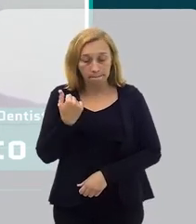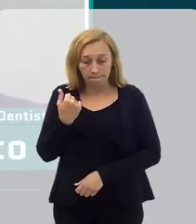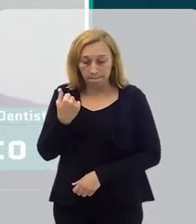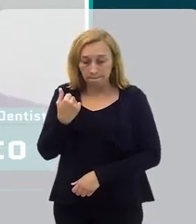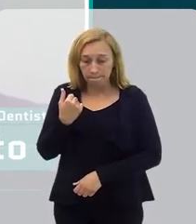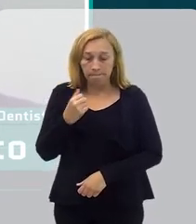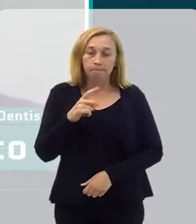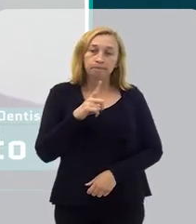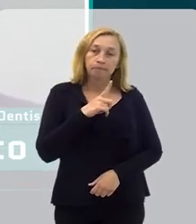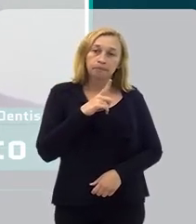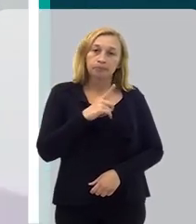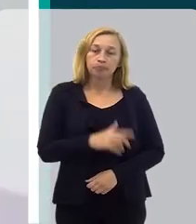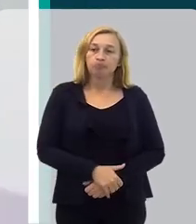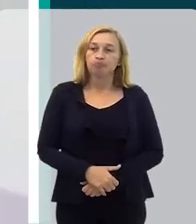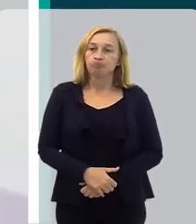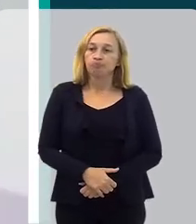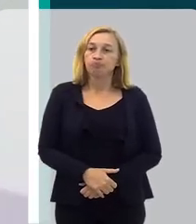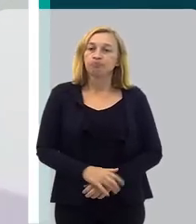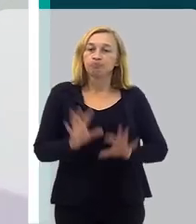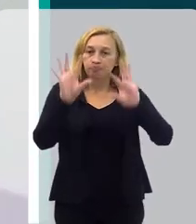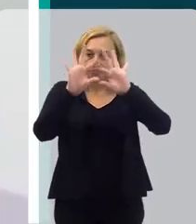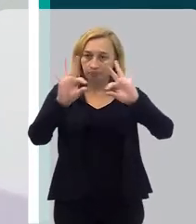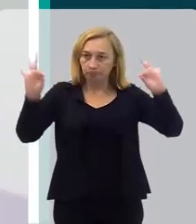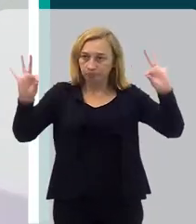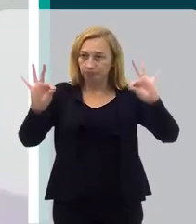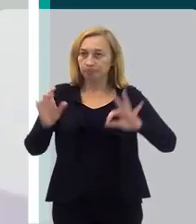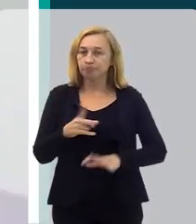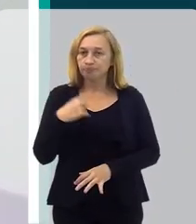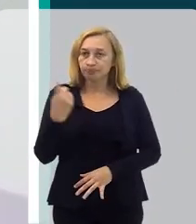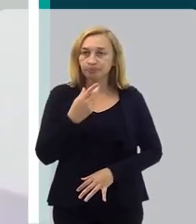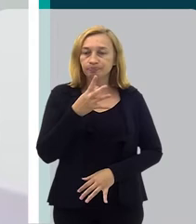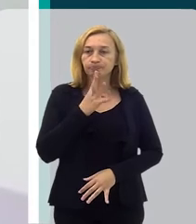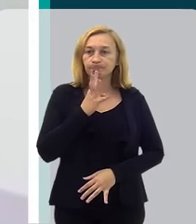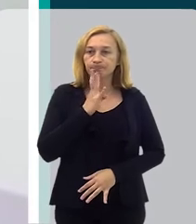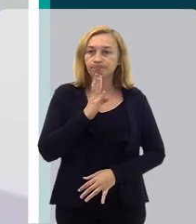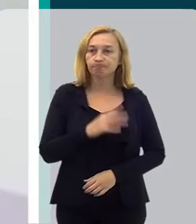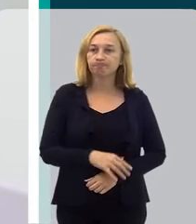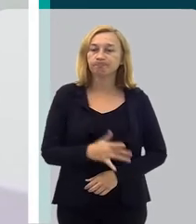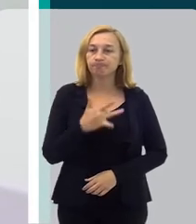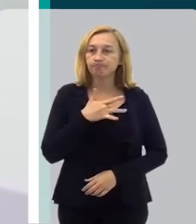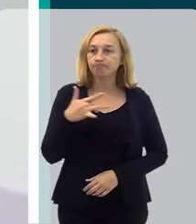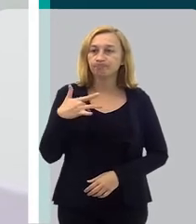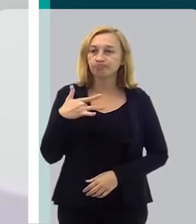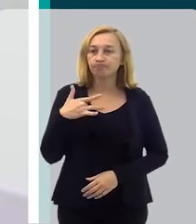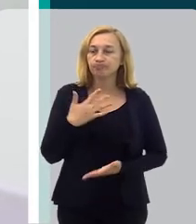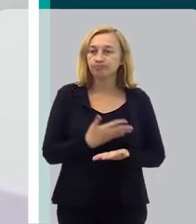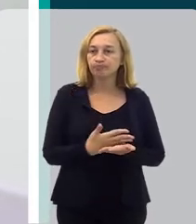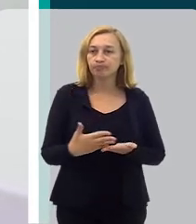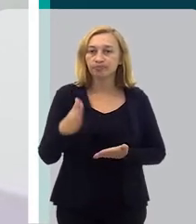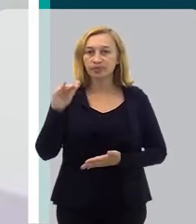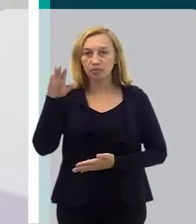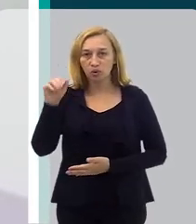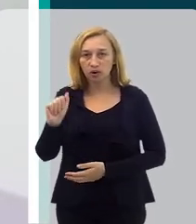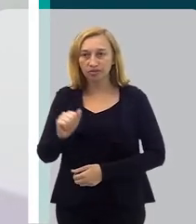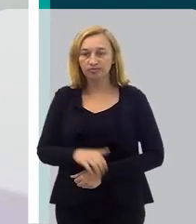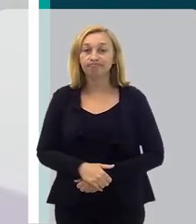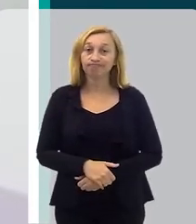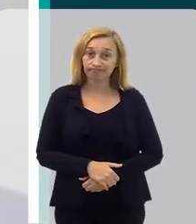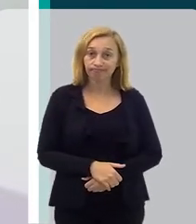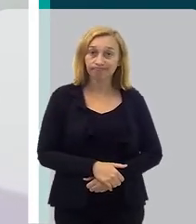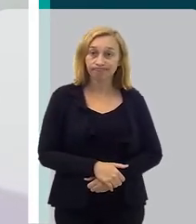Olha, existe uma frase que nós conhecemos, que é saúde começa pela boca.